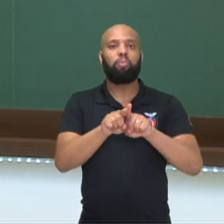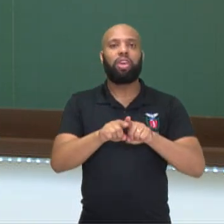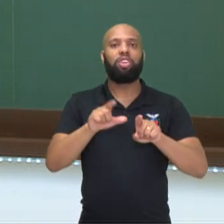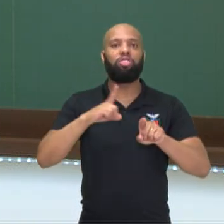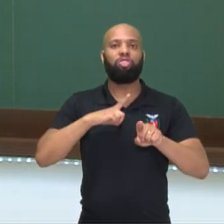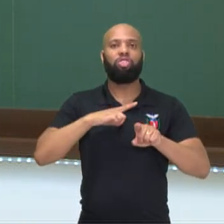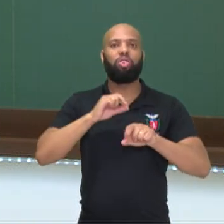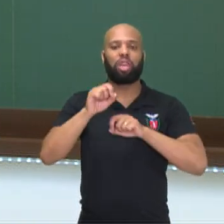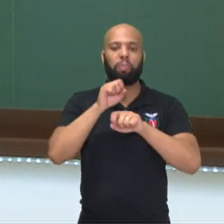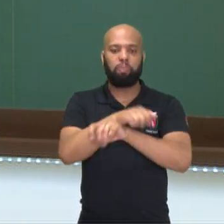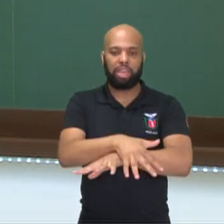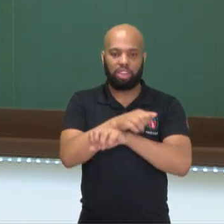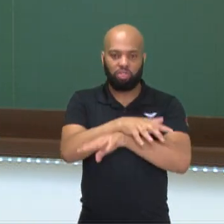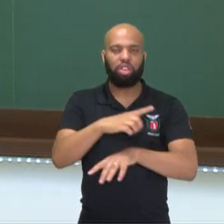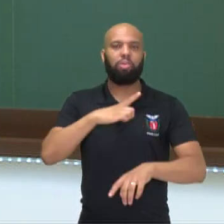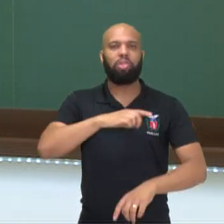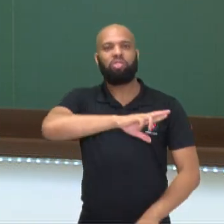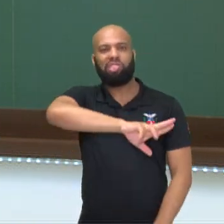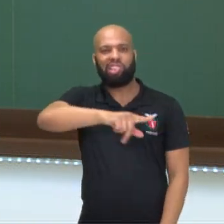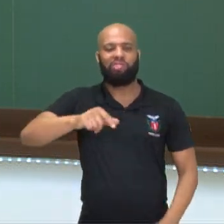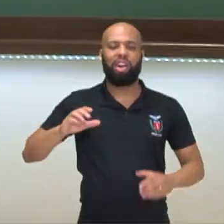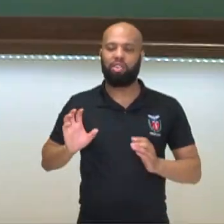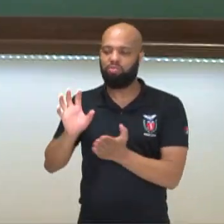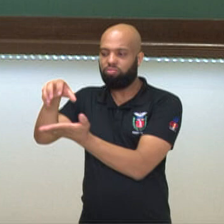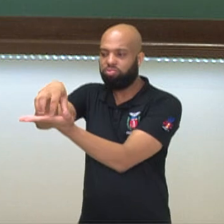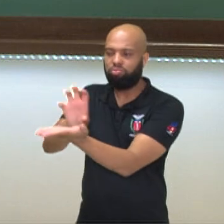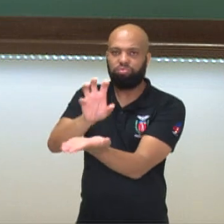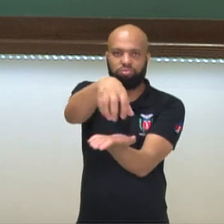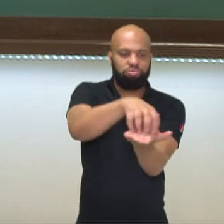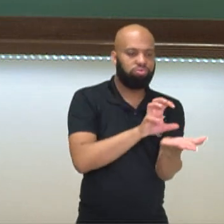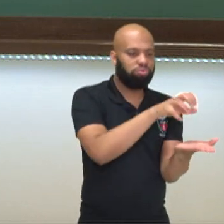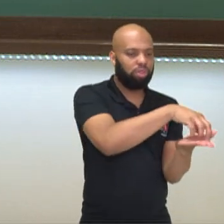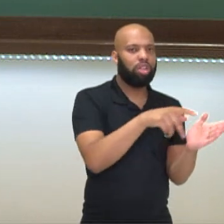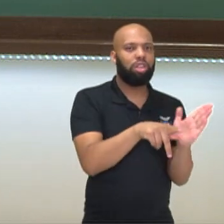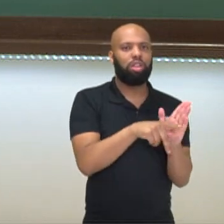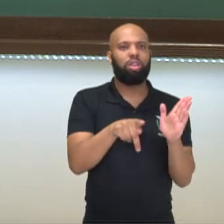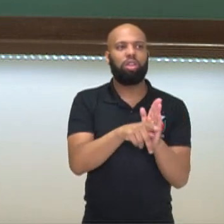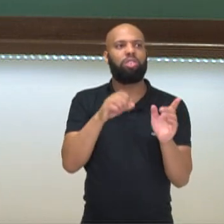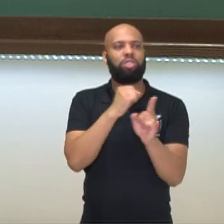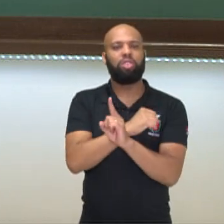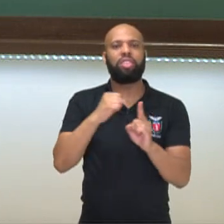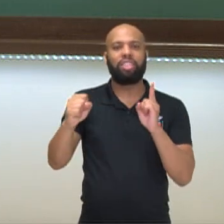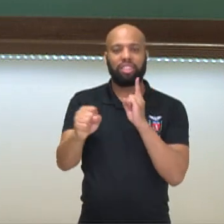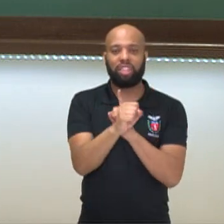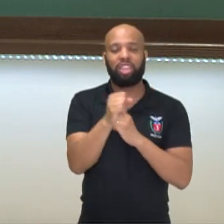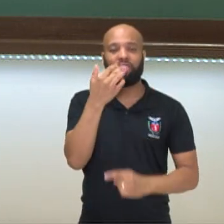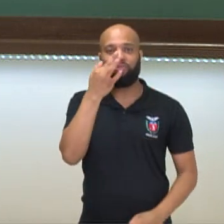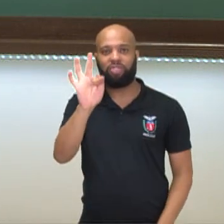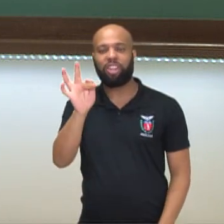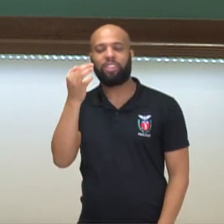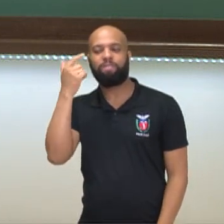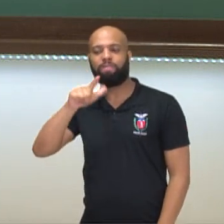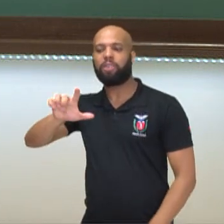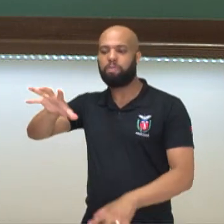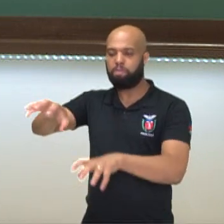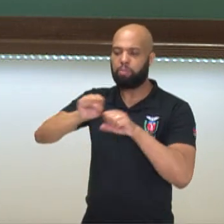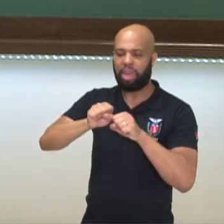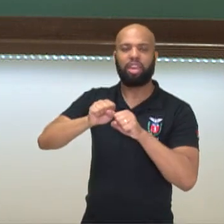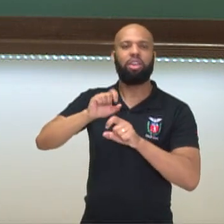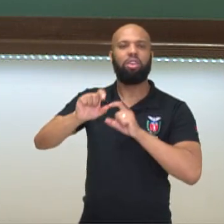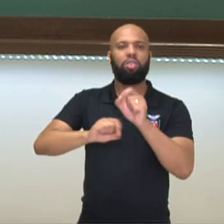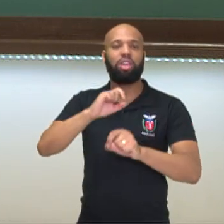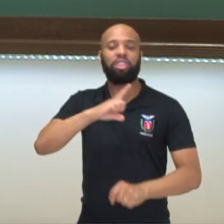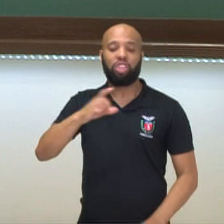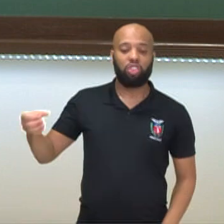de vários setores da sociedade francesa, ele vai tomar o poder da França e vai instituir um